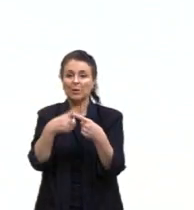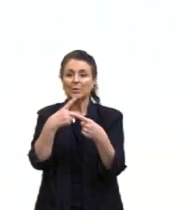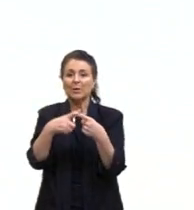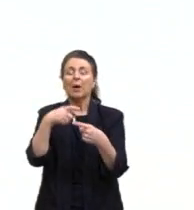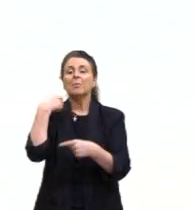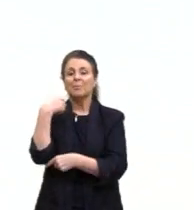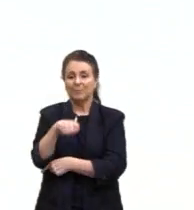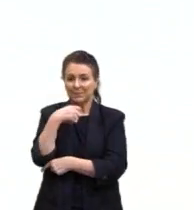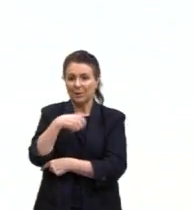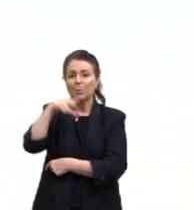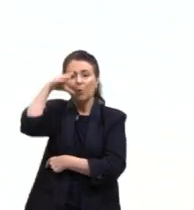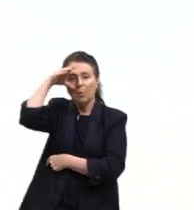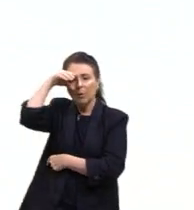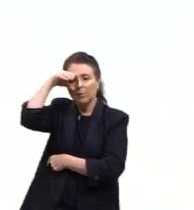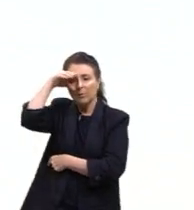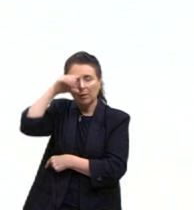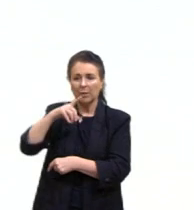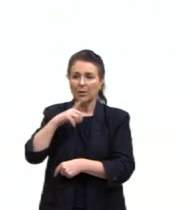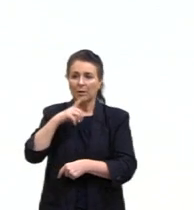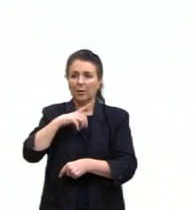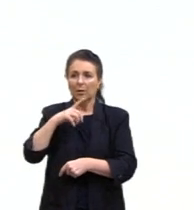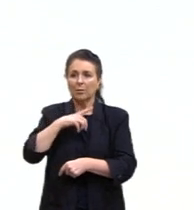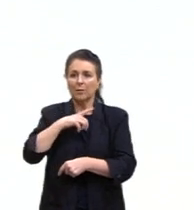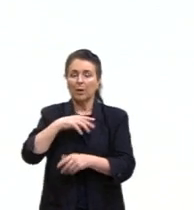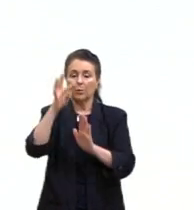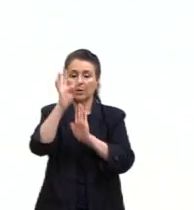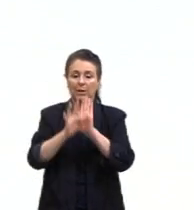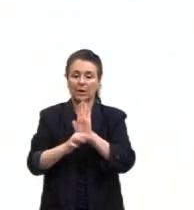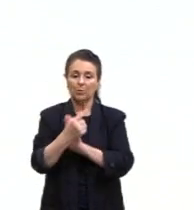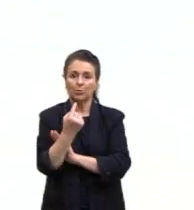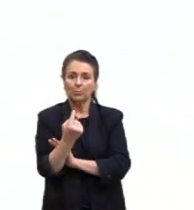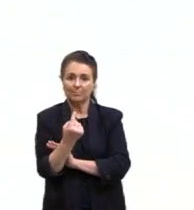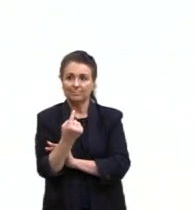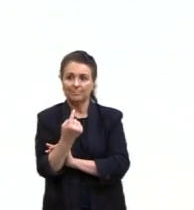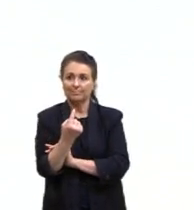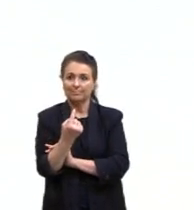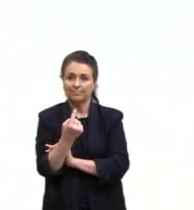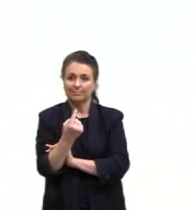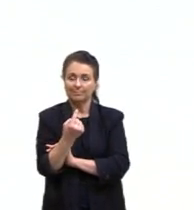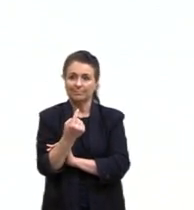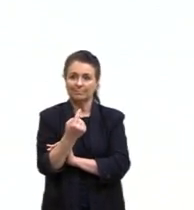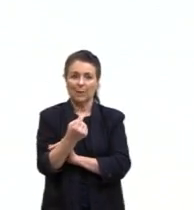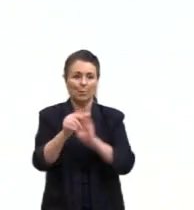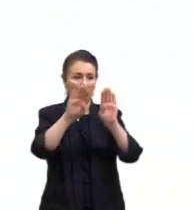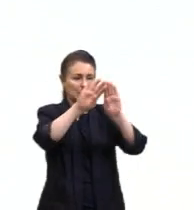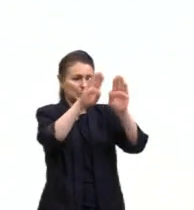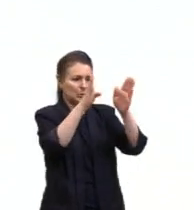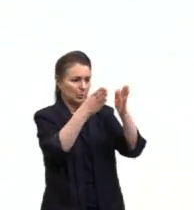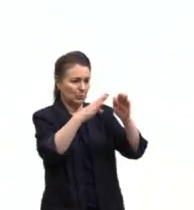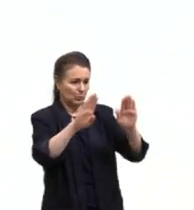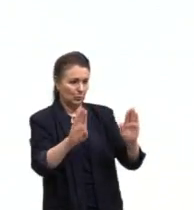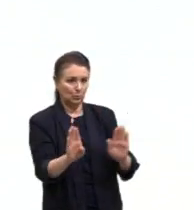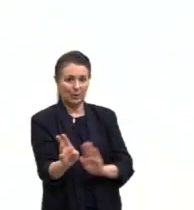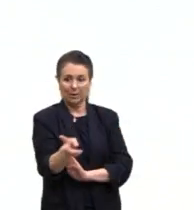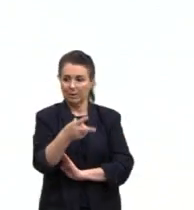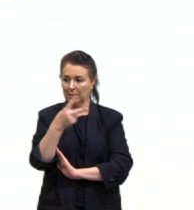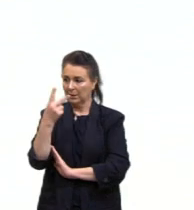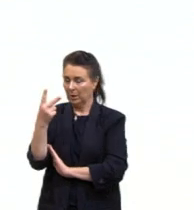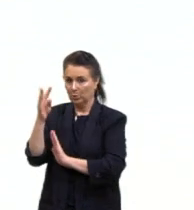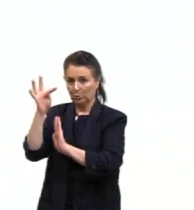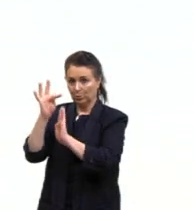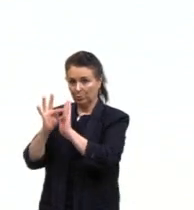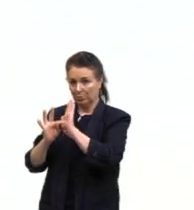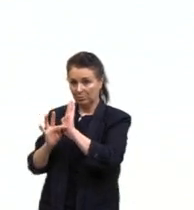precisamos observar, nós temos ali o texto 1, uma escultura, e o texto 2,